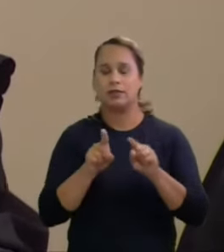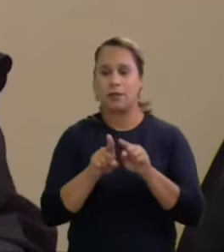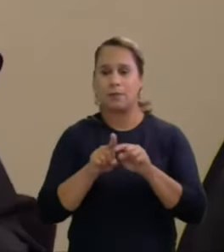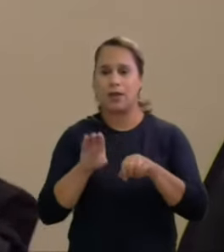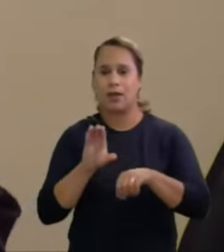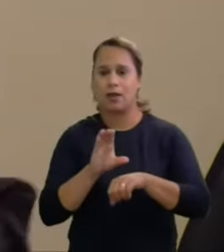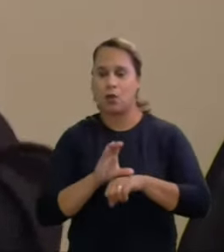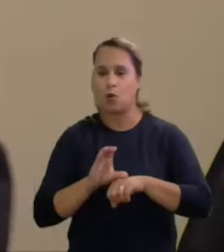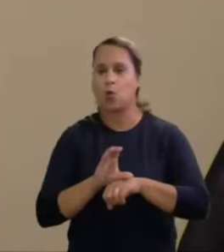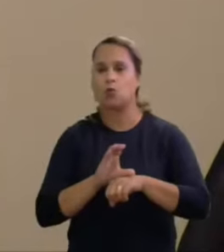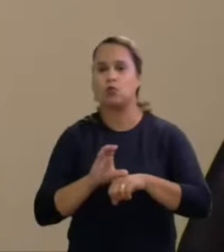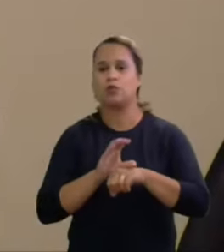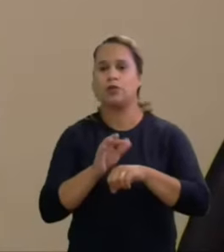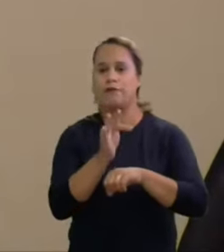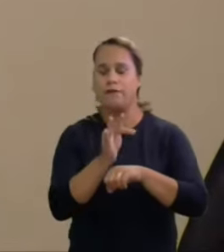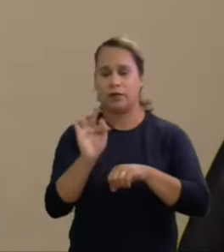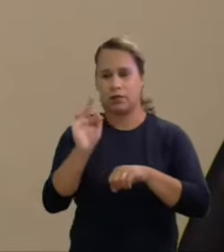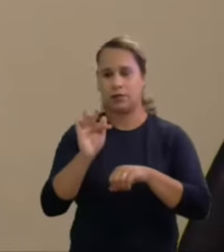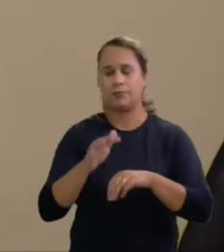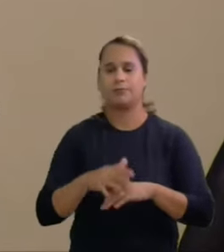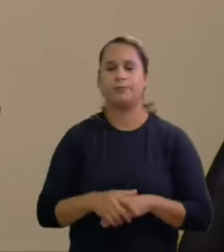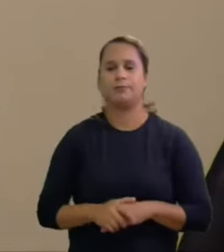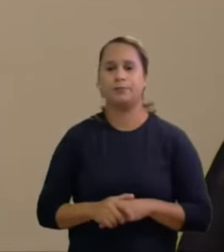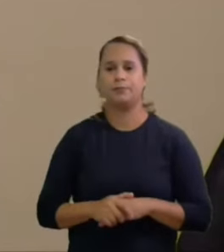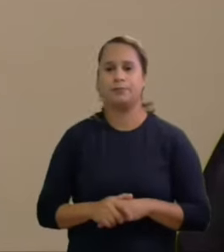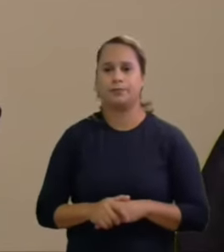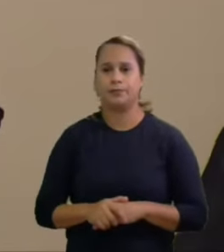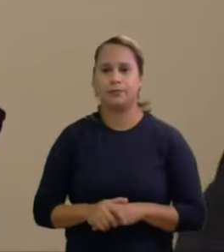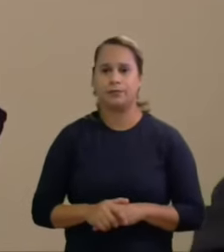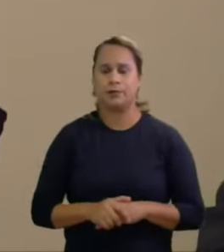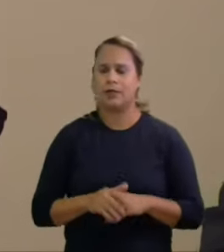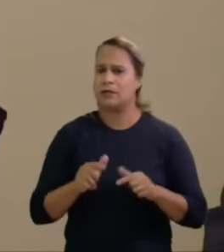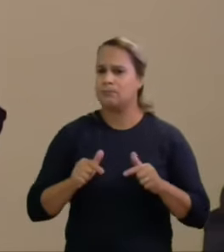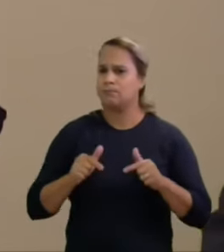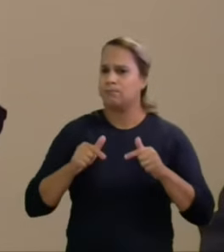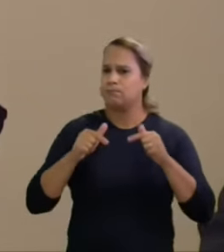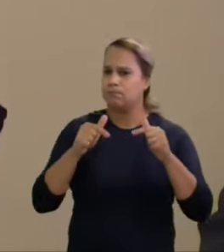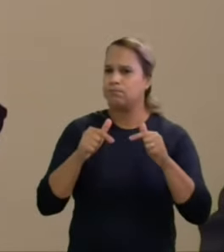no que diz respeito às preliminares adiro integralmente ao voto do relator